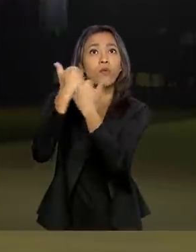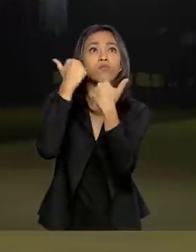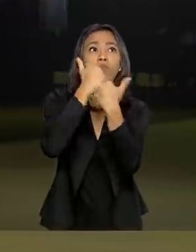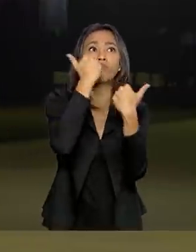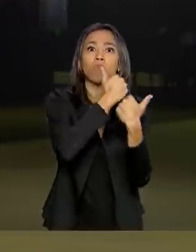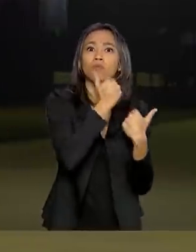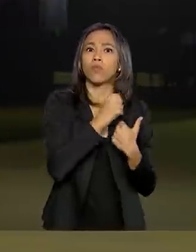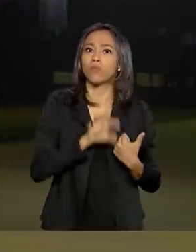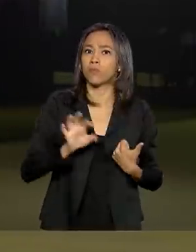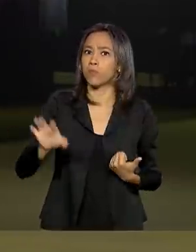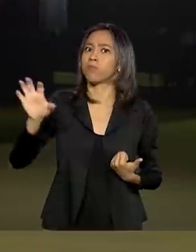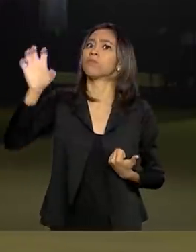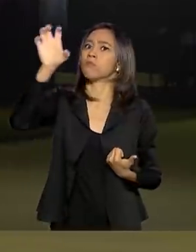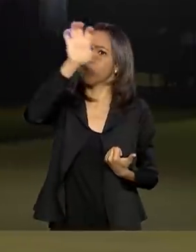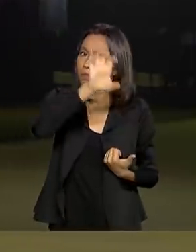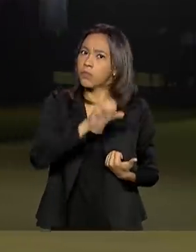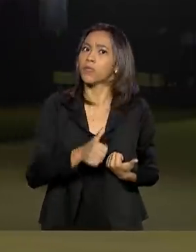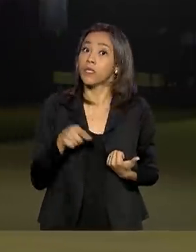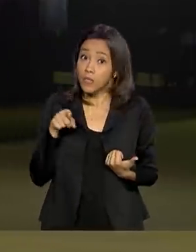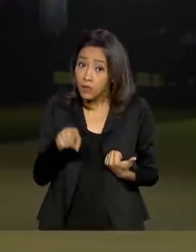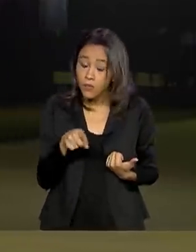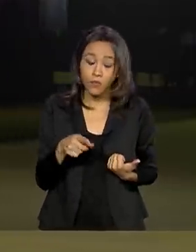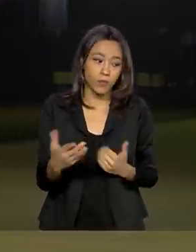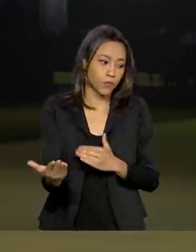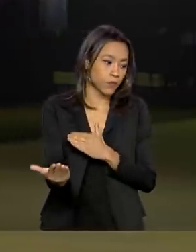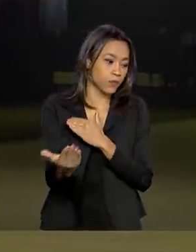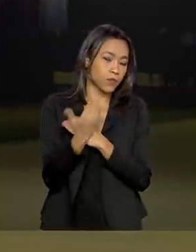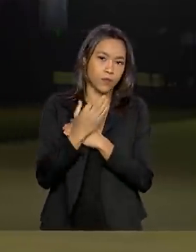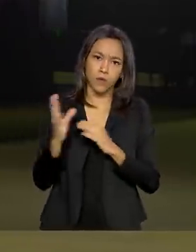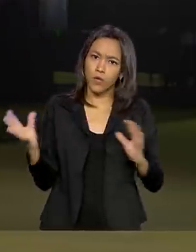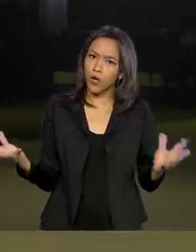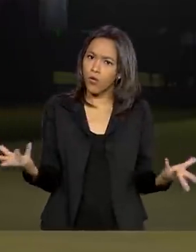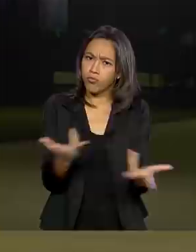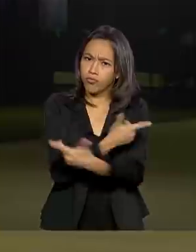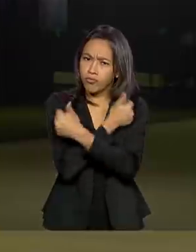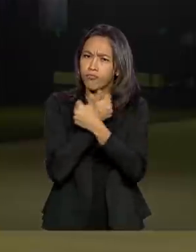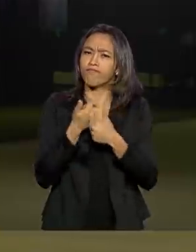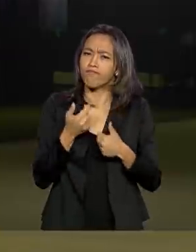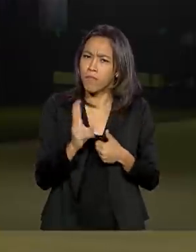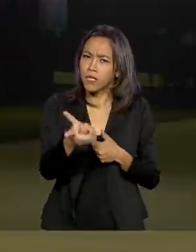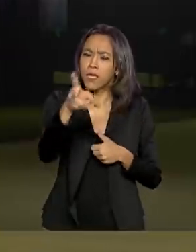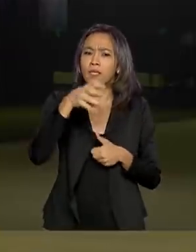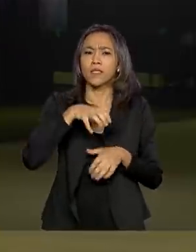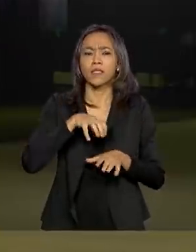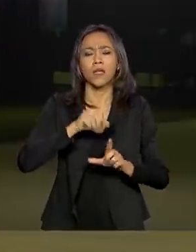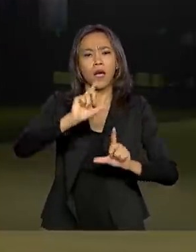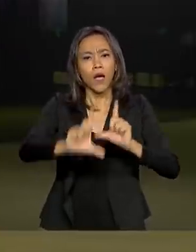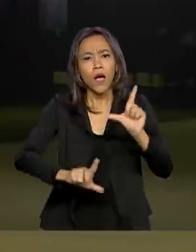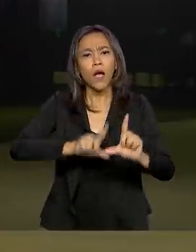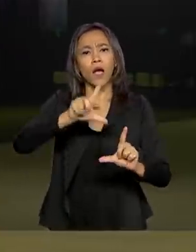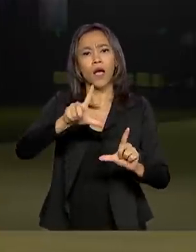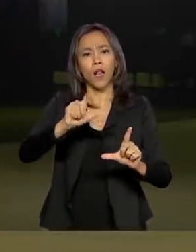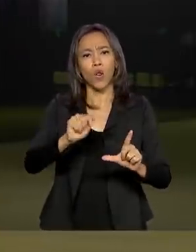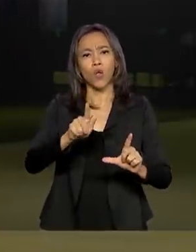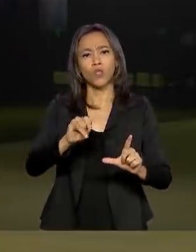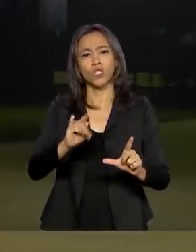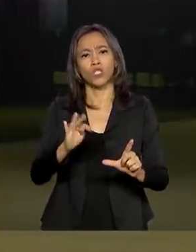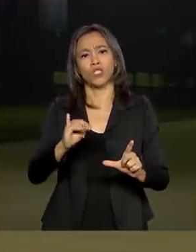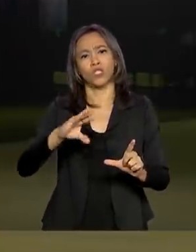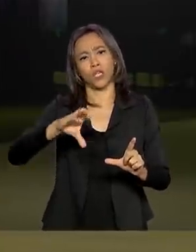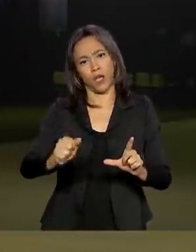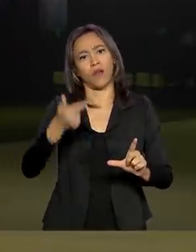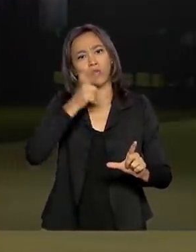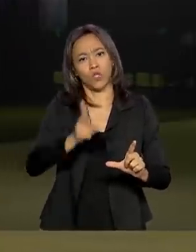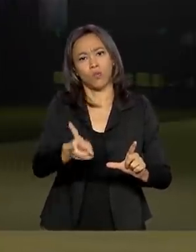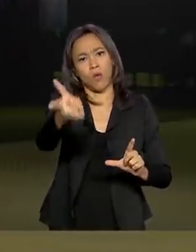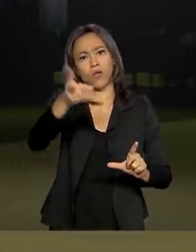os entes da federação e isso proporcionou, fez com que a logística fosse mantida, estivesse preservada, estivesse funcionando e a gente